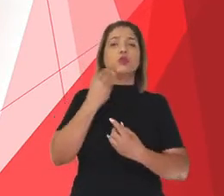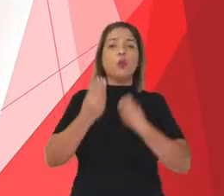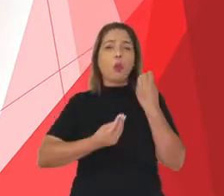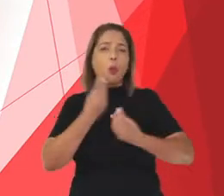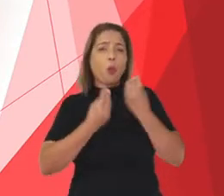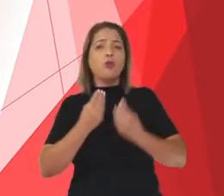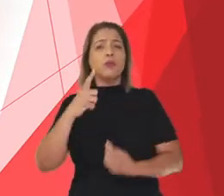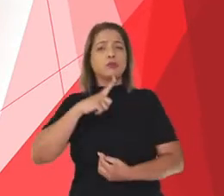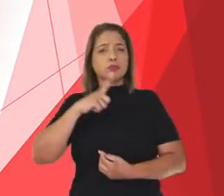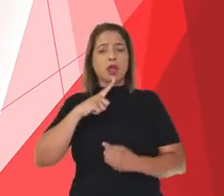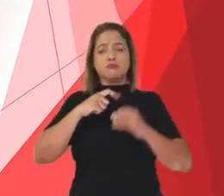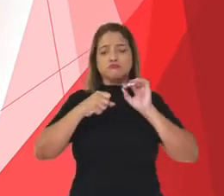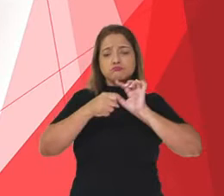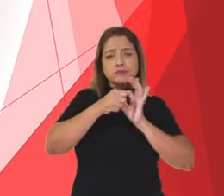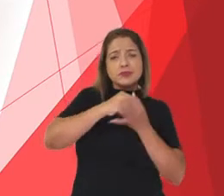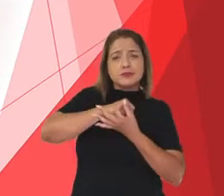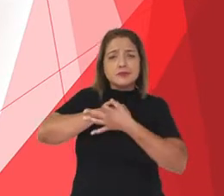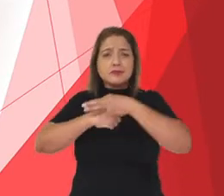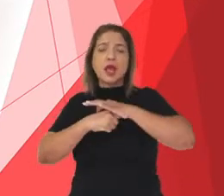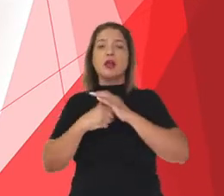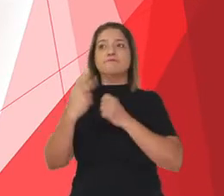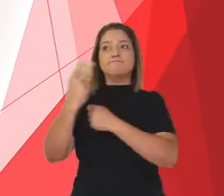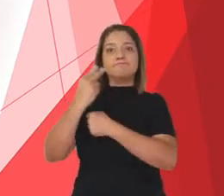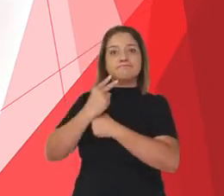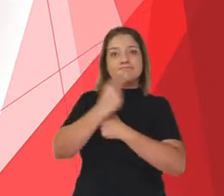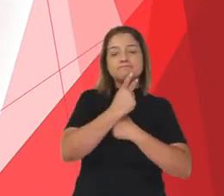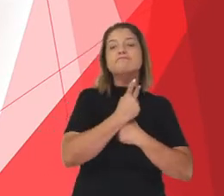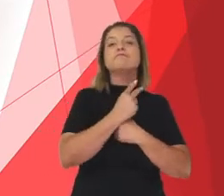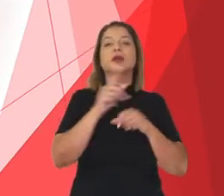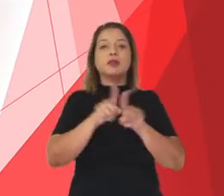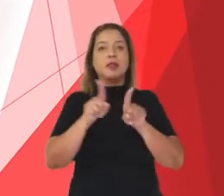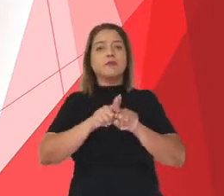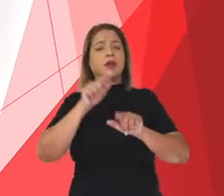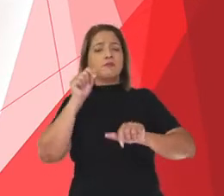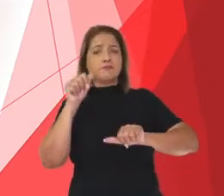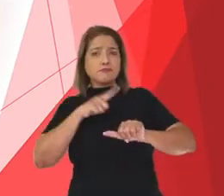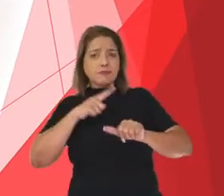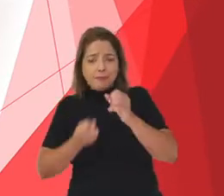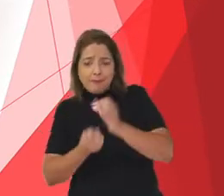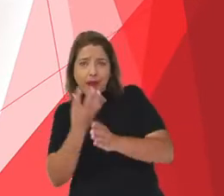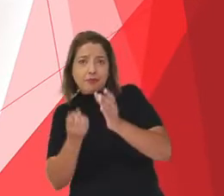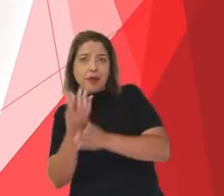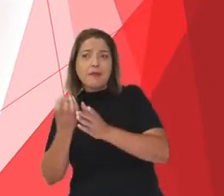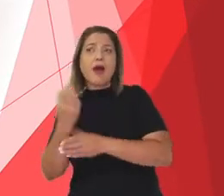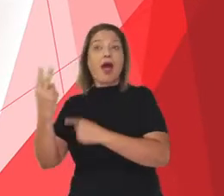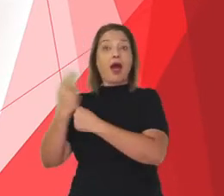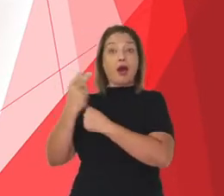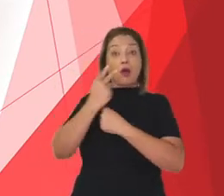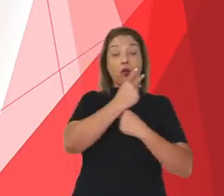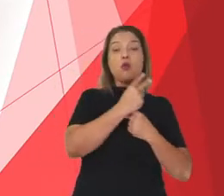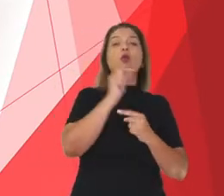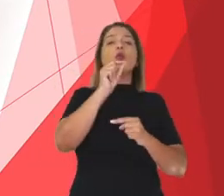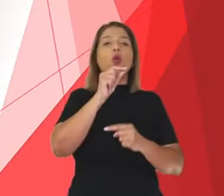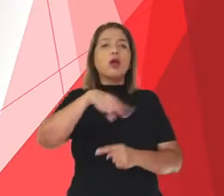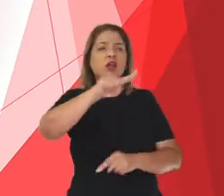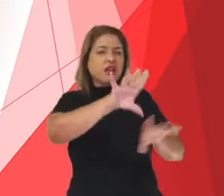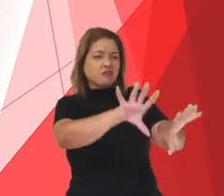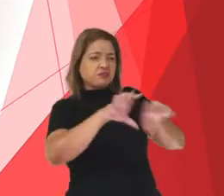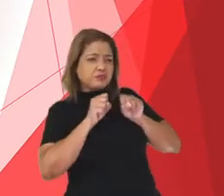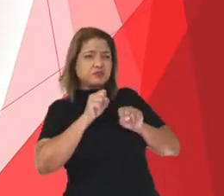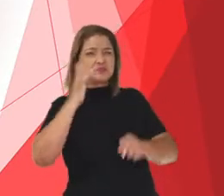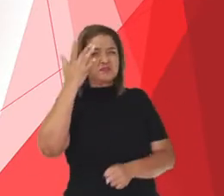ação de células de defesa e pela produção de anticorpos, que agirão contra os corpos estranhos,